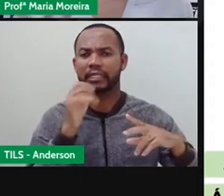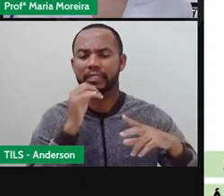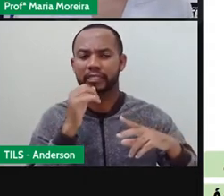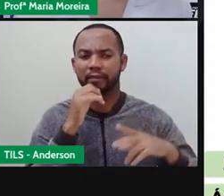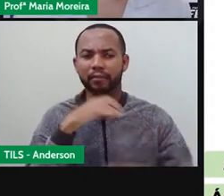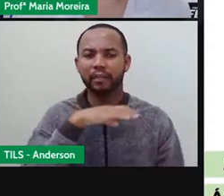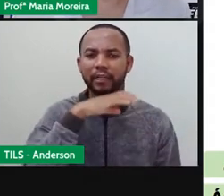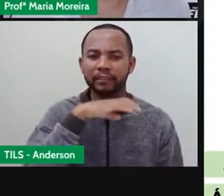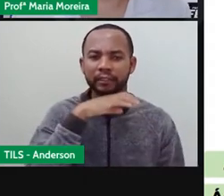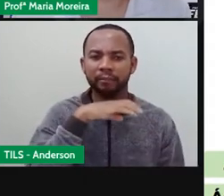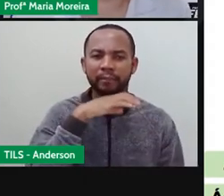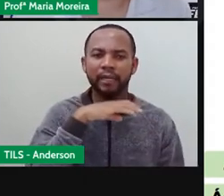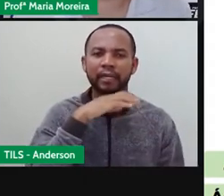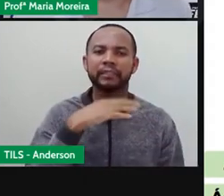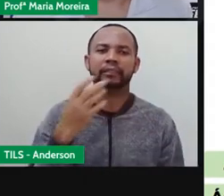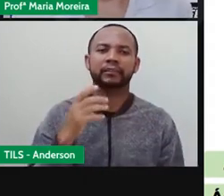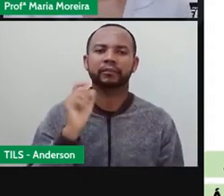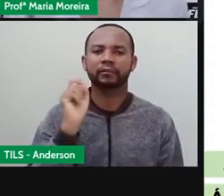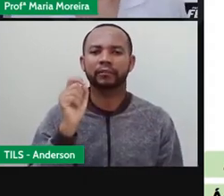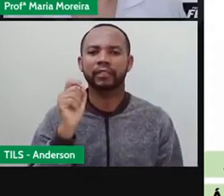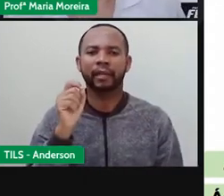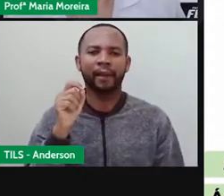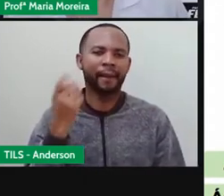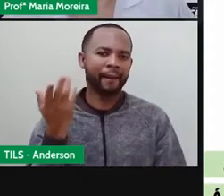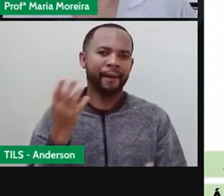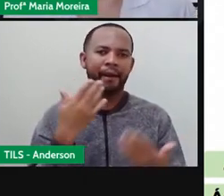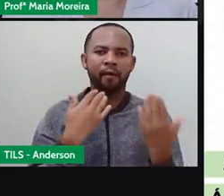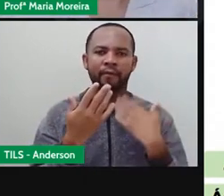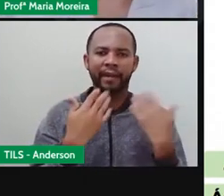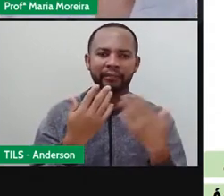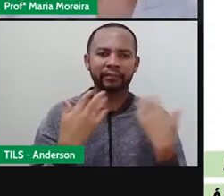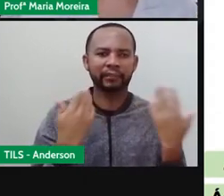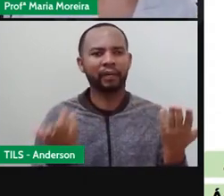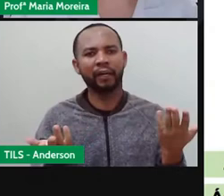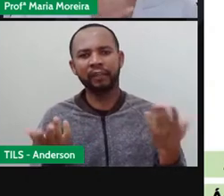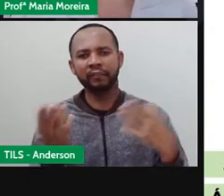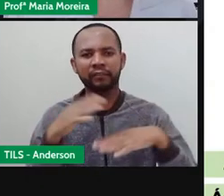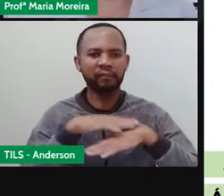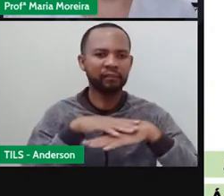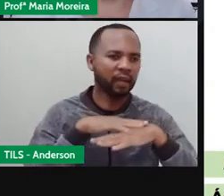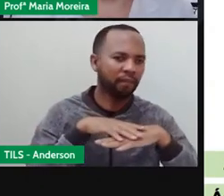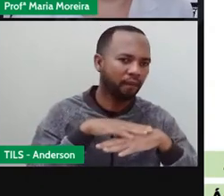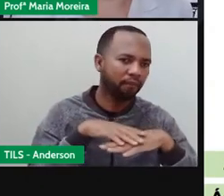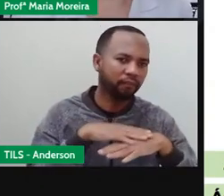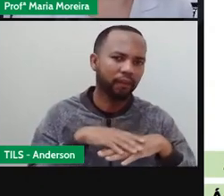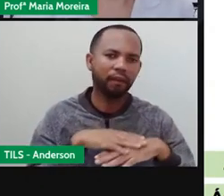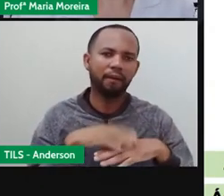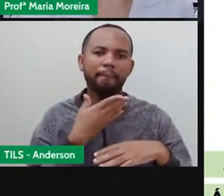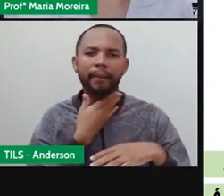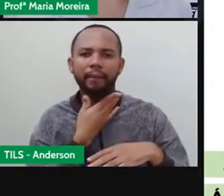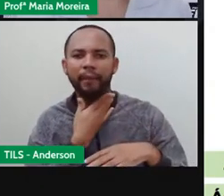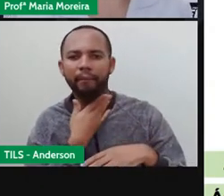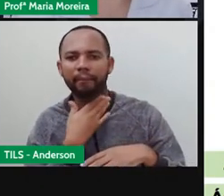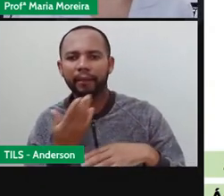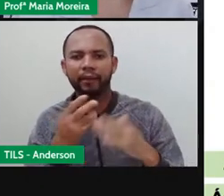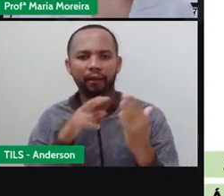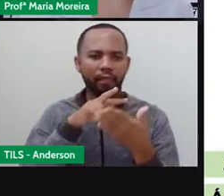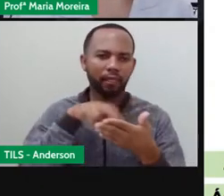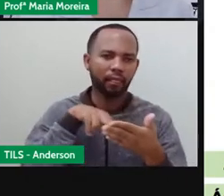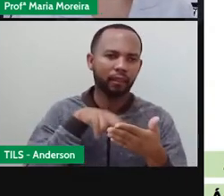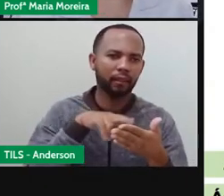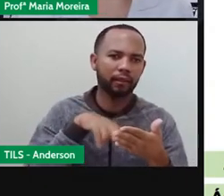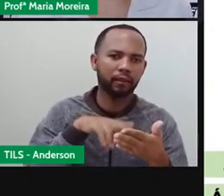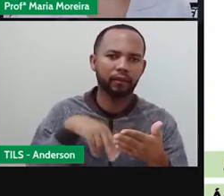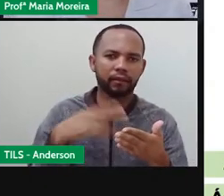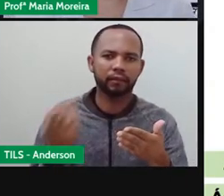muito comuns nos animais, não é isso? Animal conversando, né? Um conversando com o outro, fazendo leitura, pra você